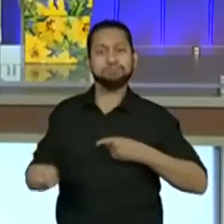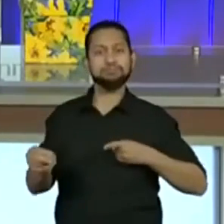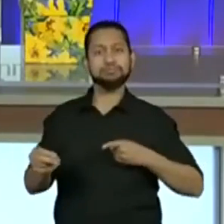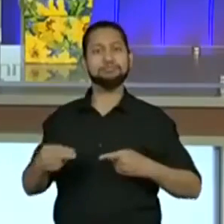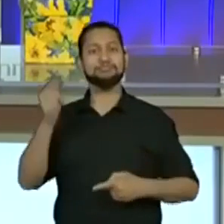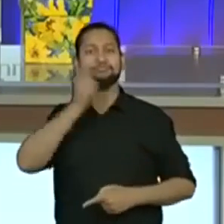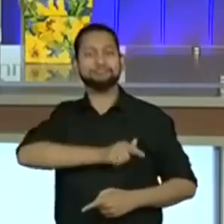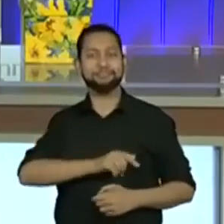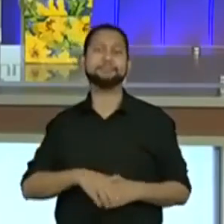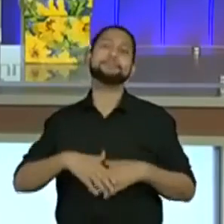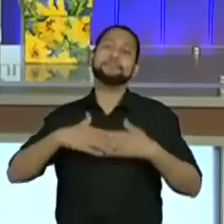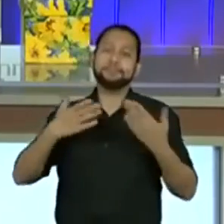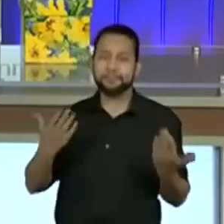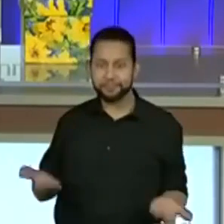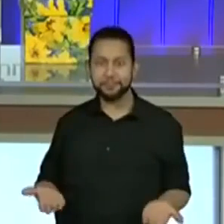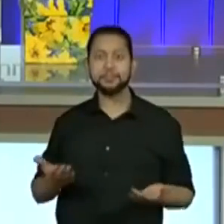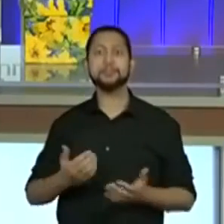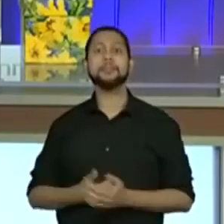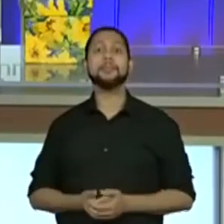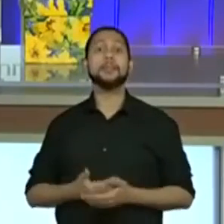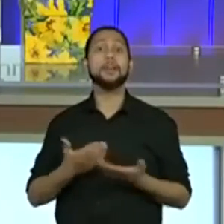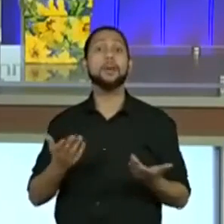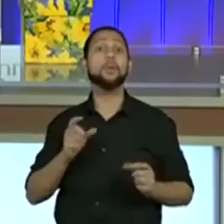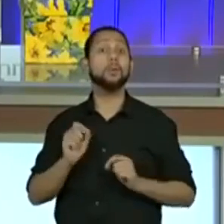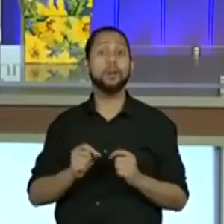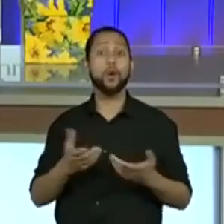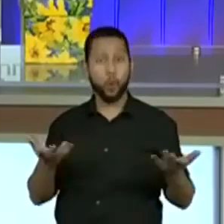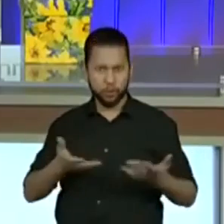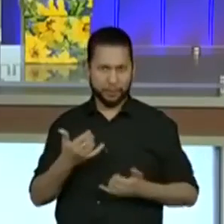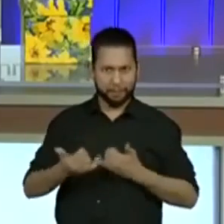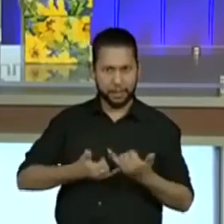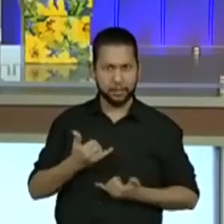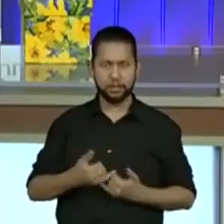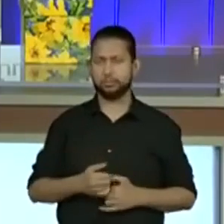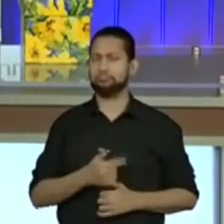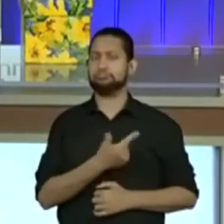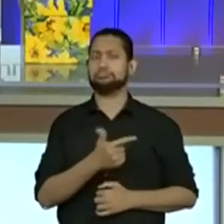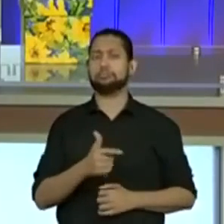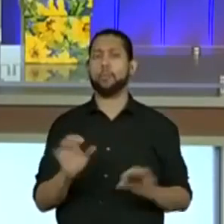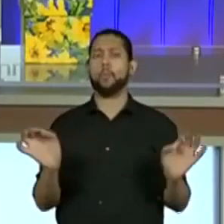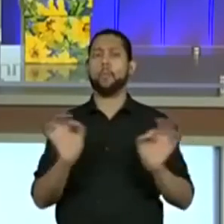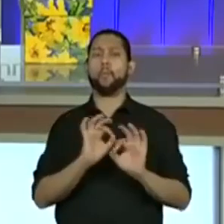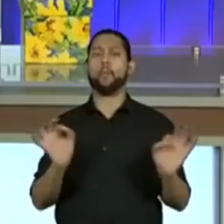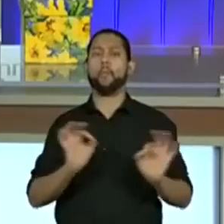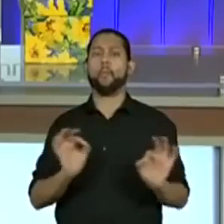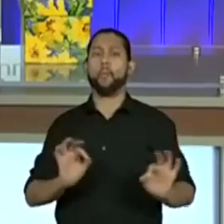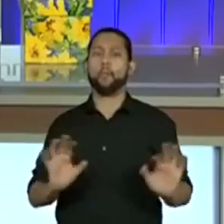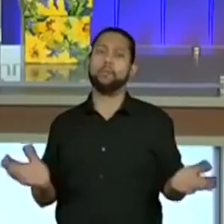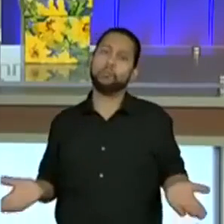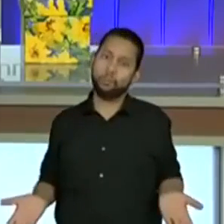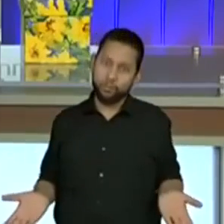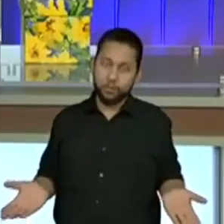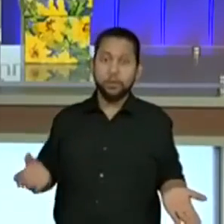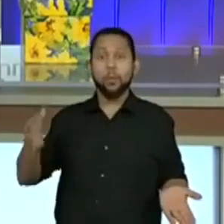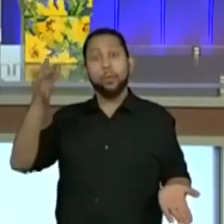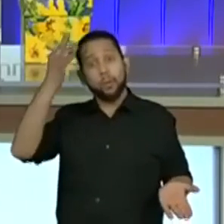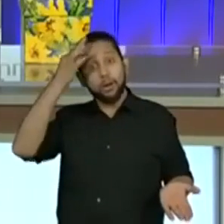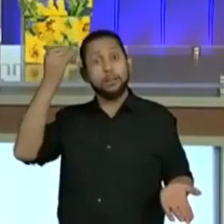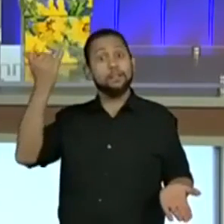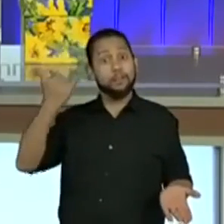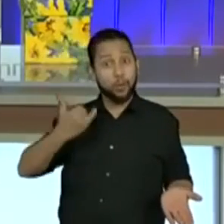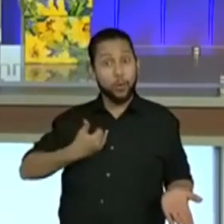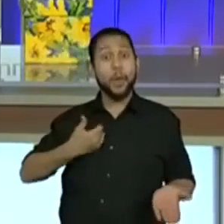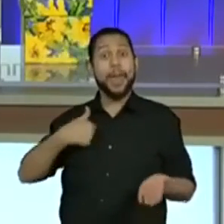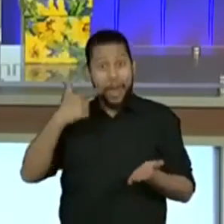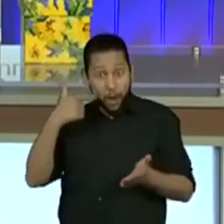E por conta disso, não bolei nenhum jogo para hoje. Como disse o oráculo, temos que